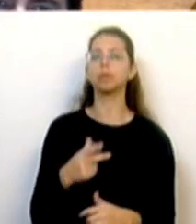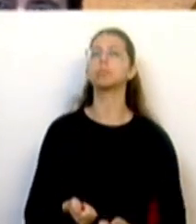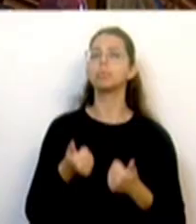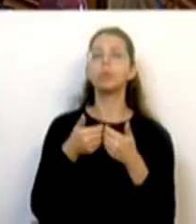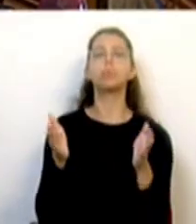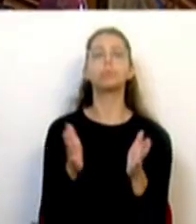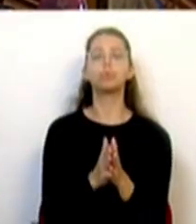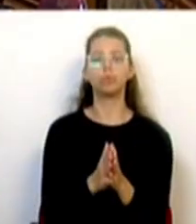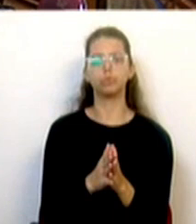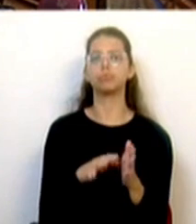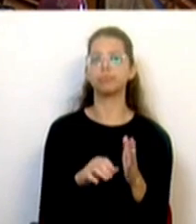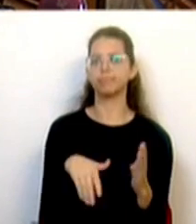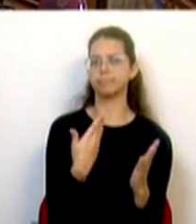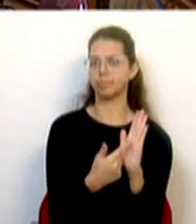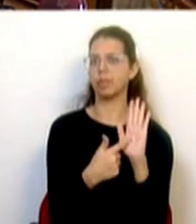Muito obrigado.